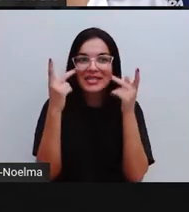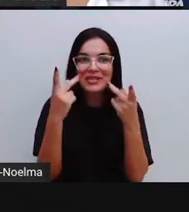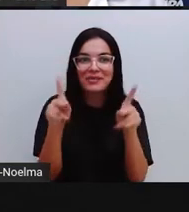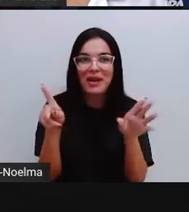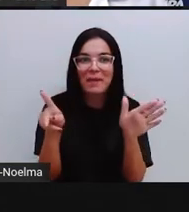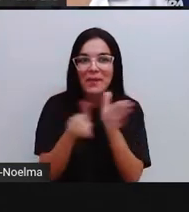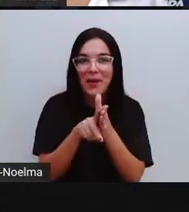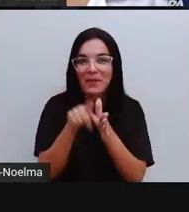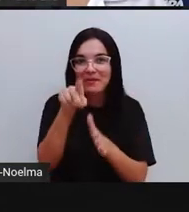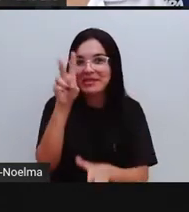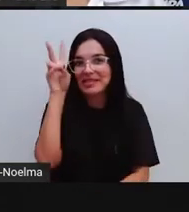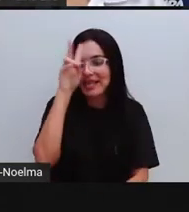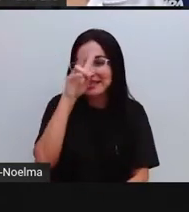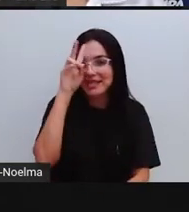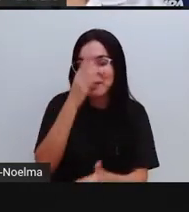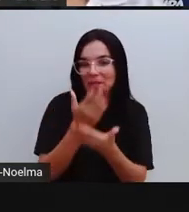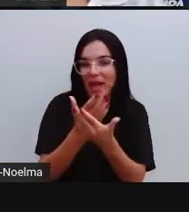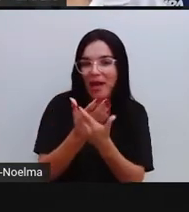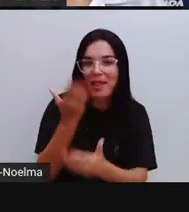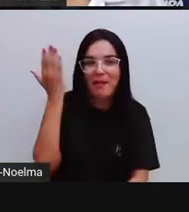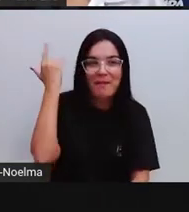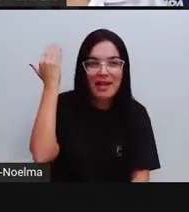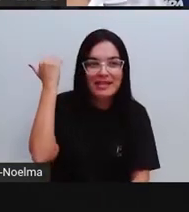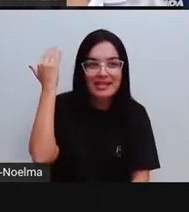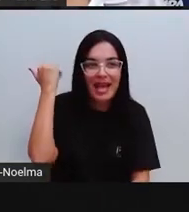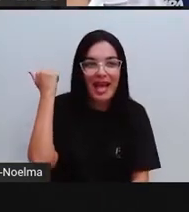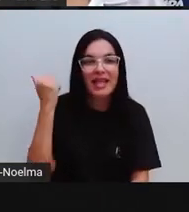Vocês lembram que na aula passada,